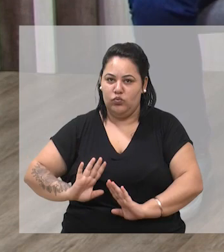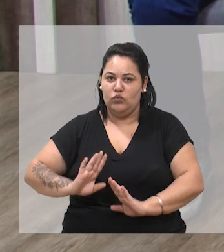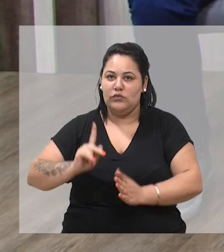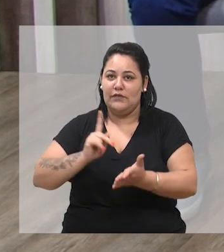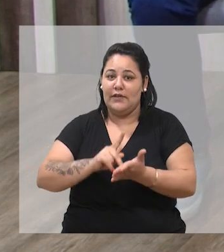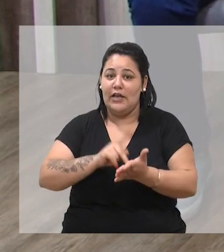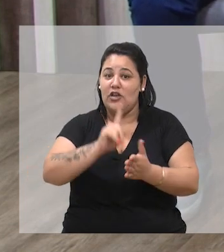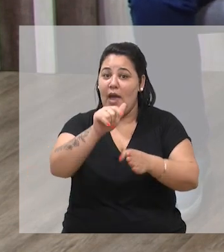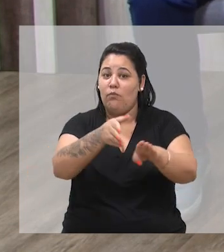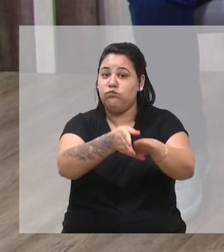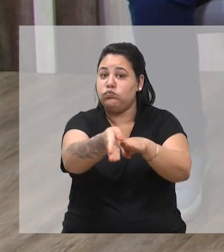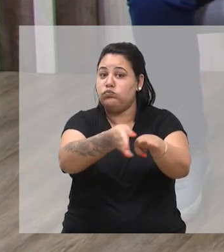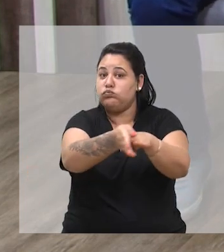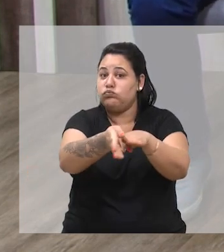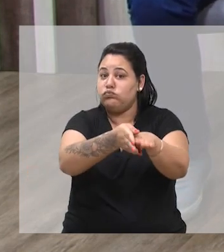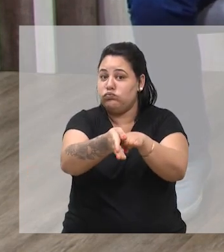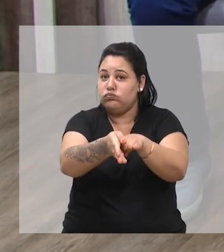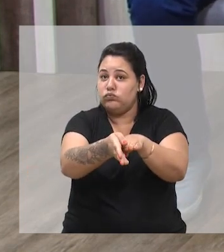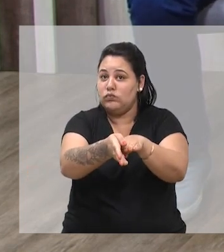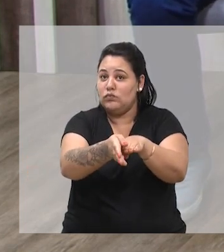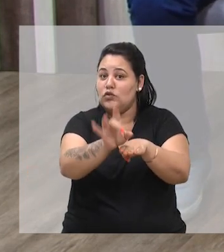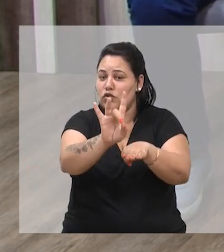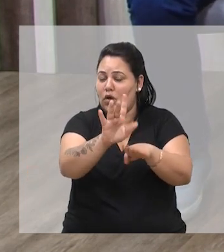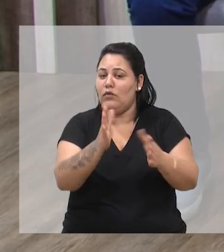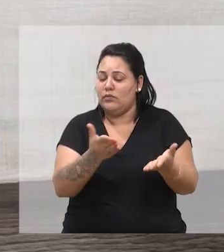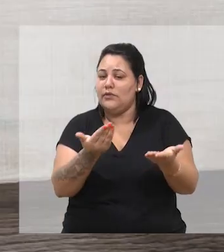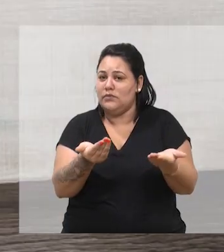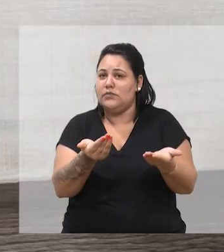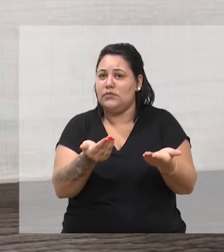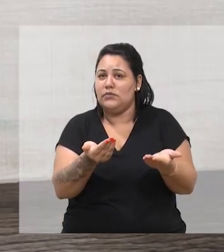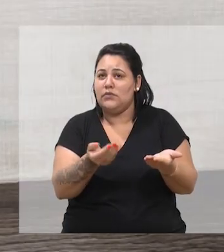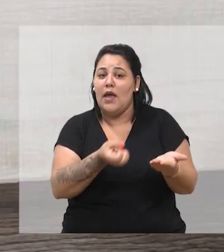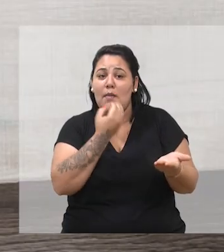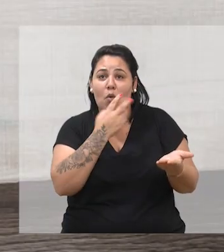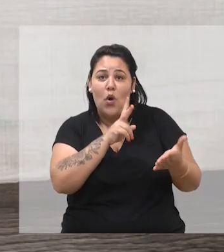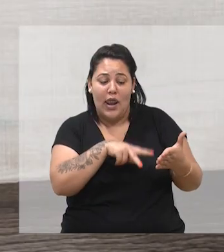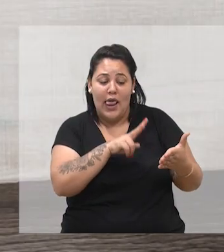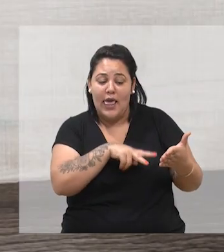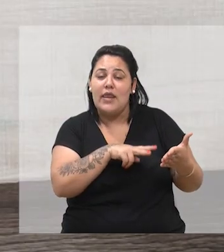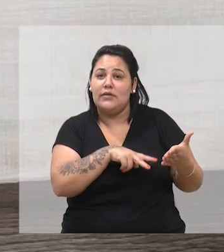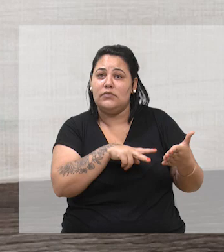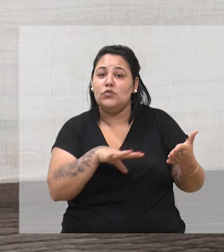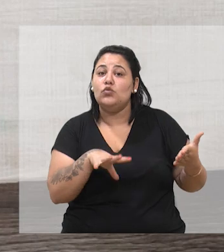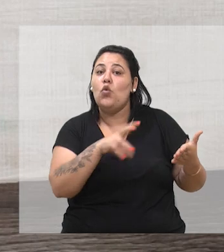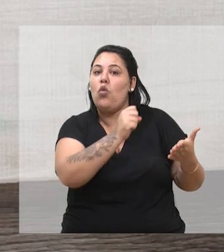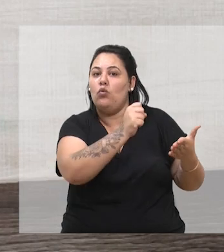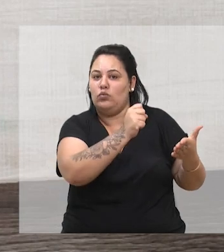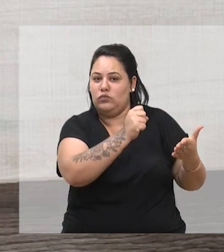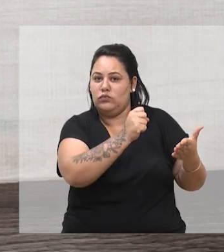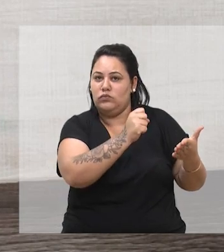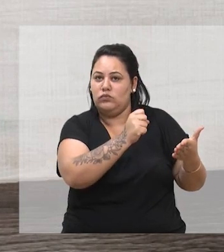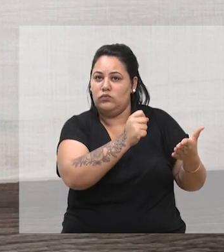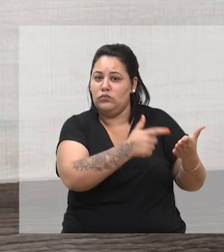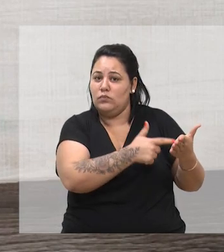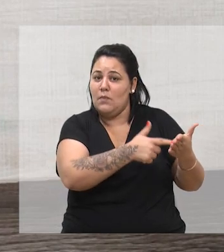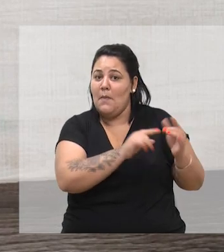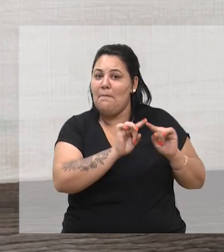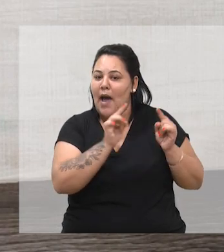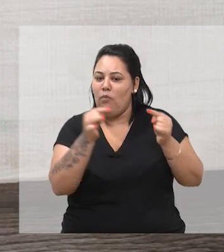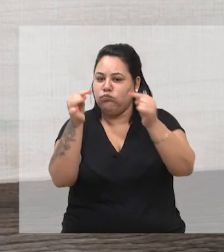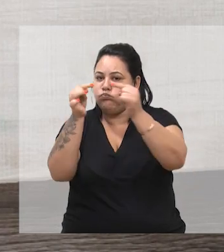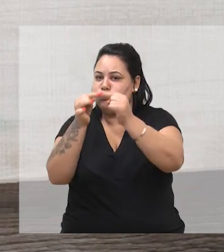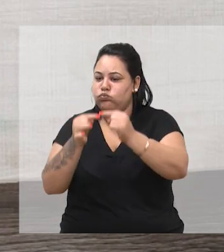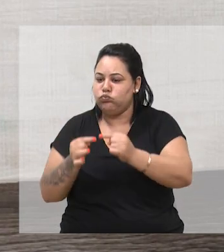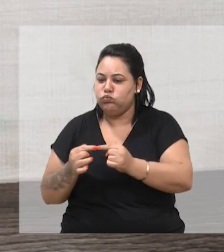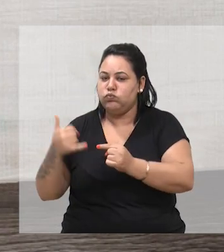tratou deste assunto com cuidado, com muito assim, aprofundamento, porque é